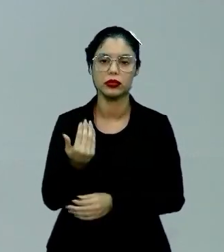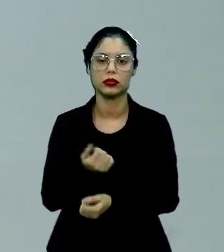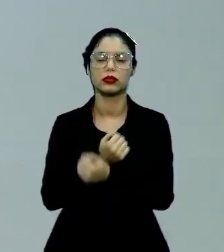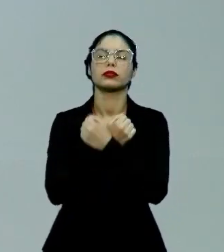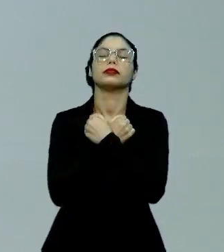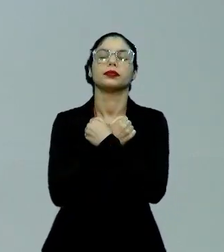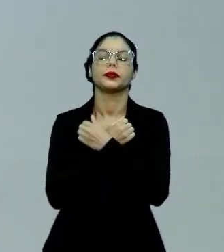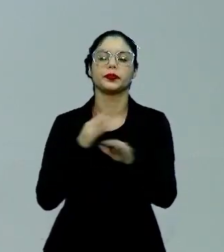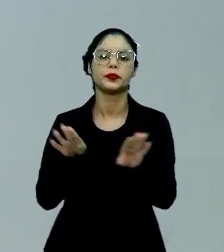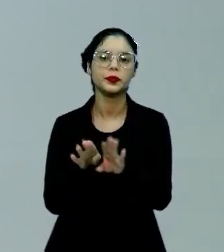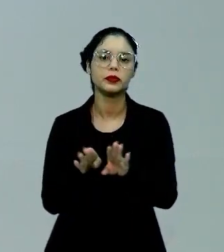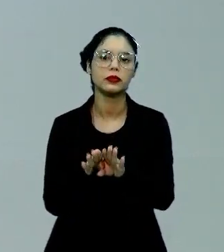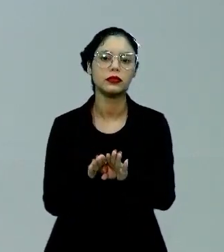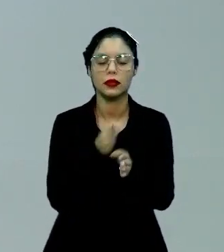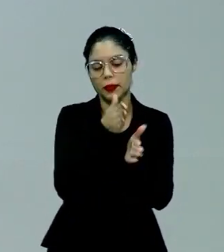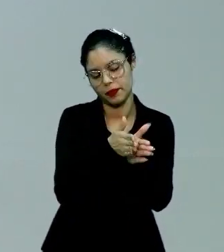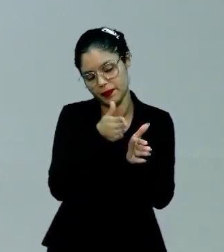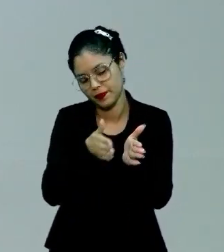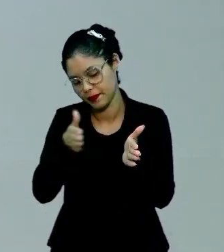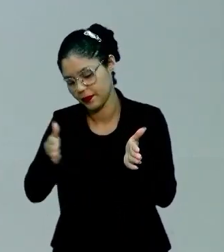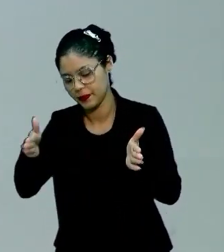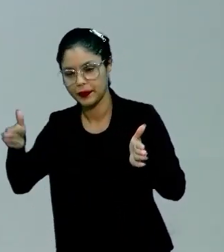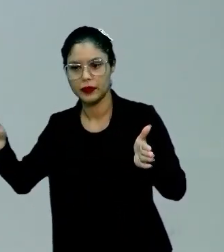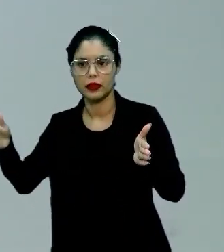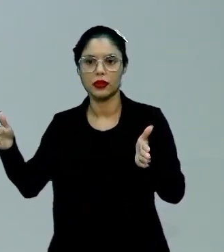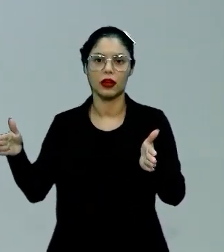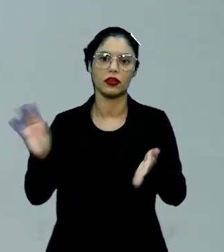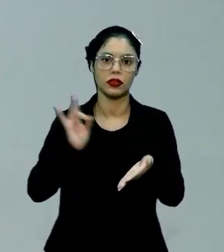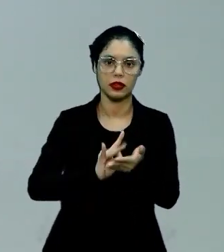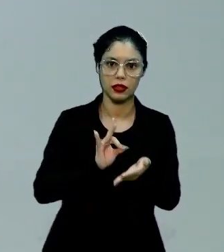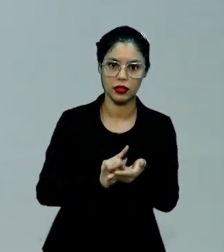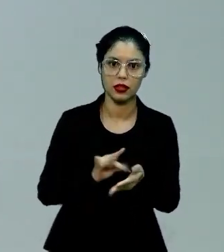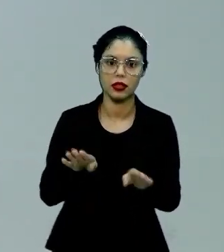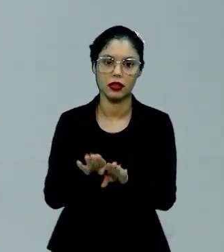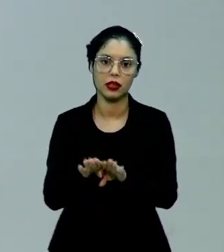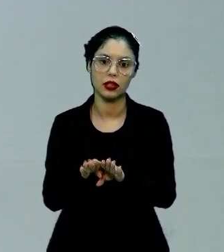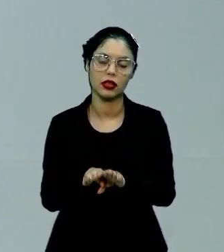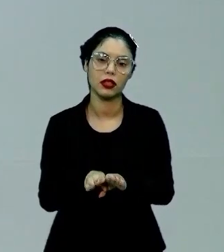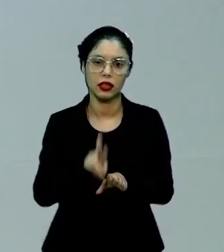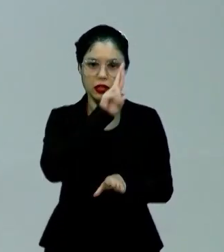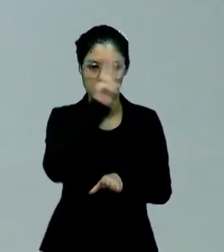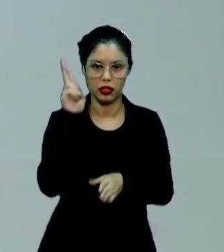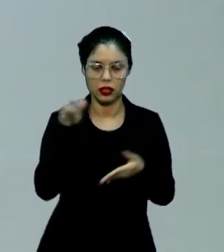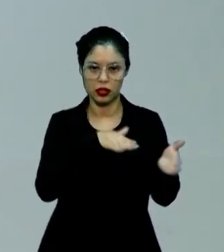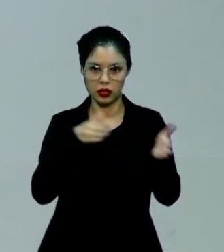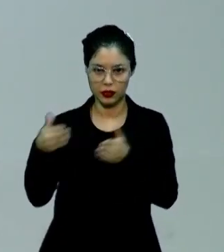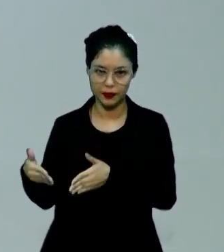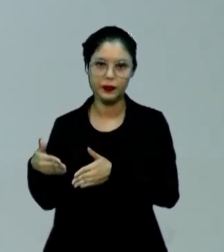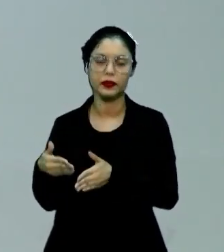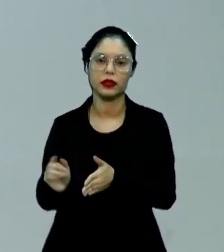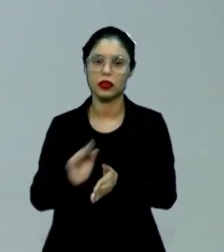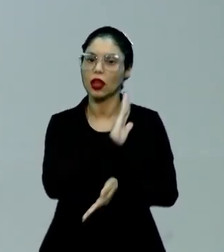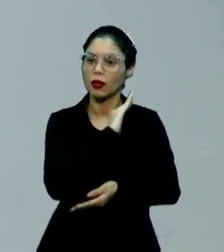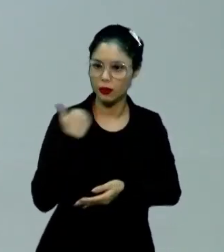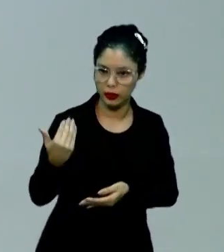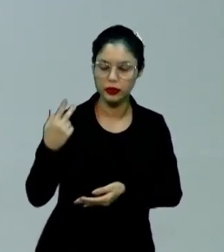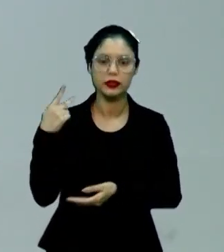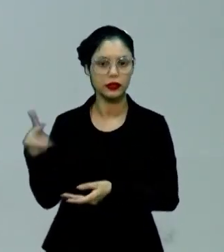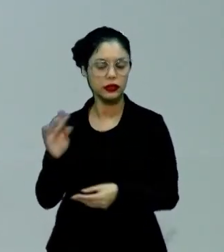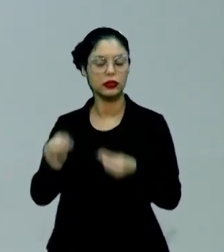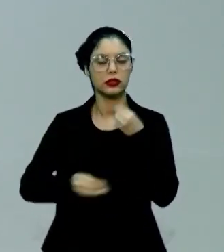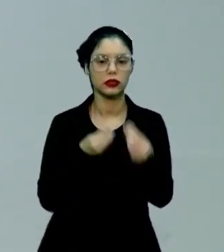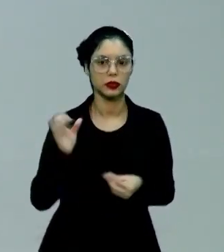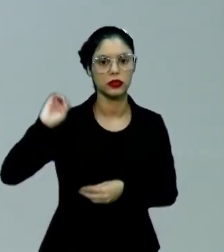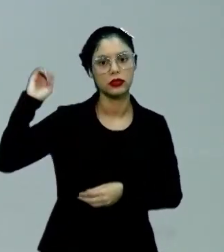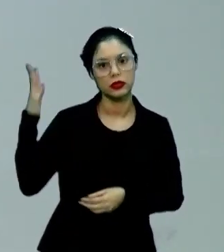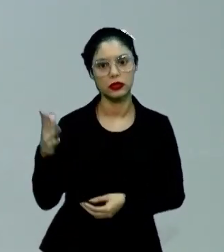uma inversão cronológica, quer dizer, eu não tenho uma sequência de fatos, a história é contada primeiro a partir da morte dele, como é